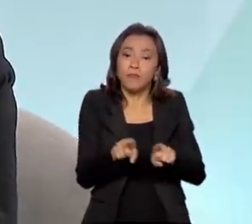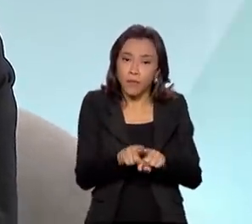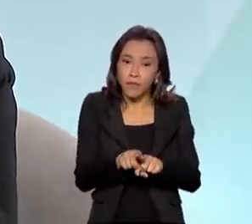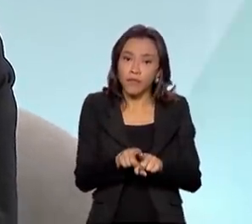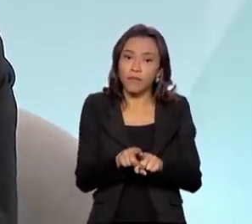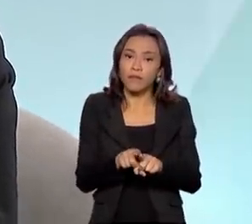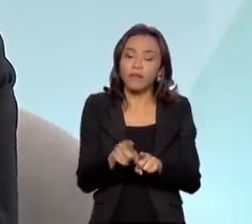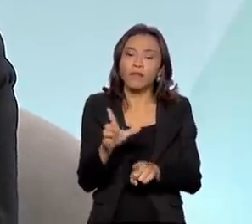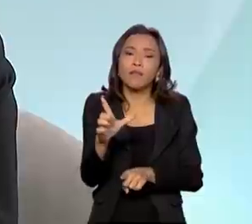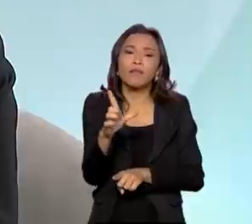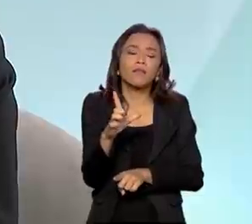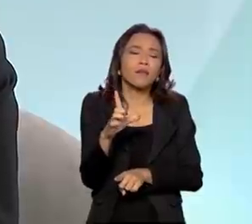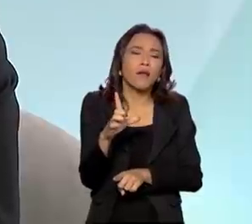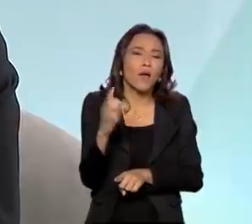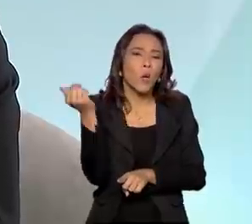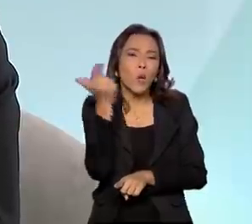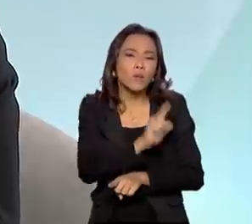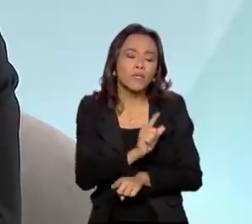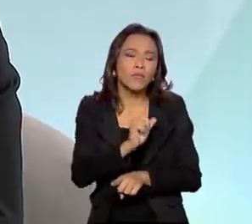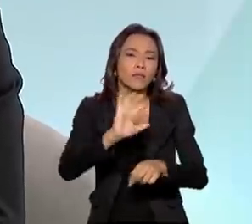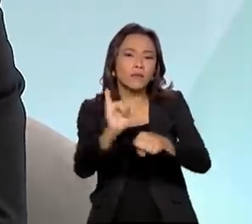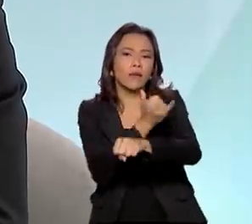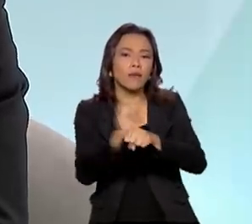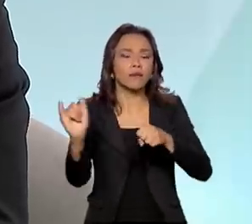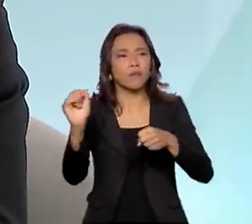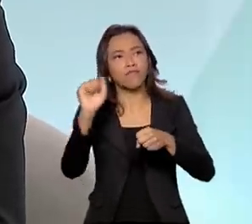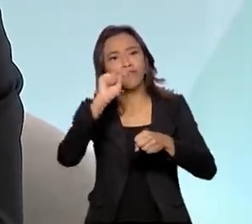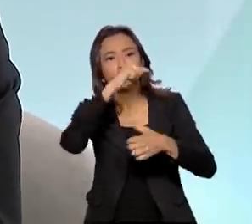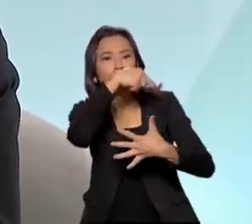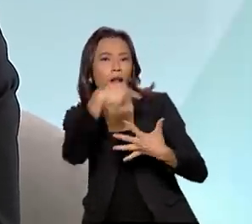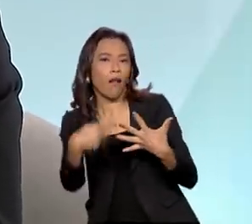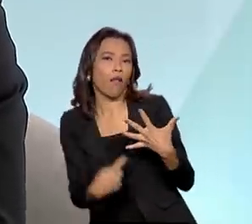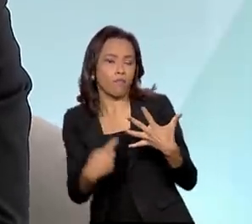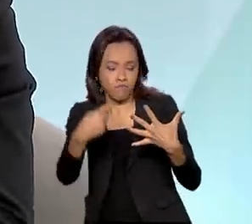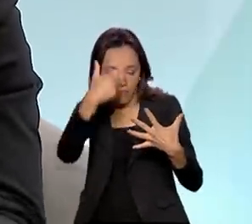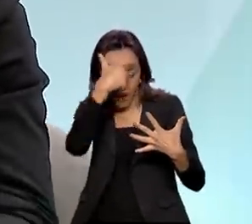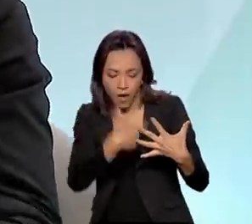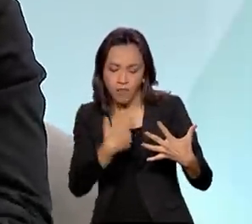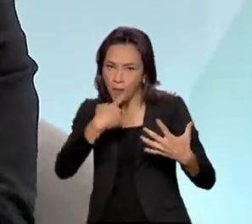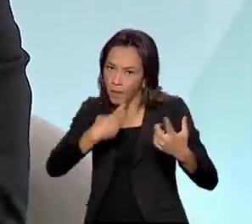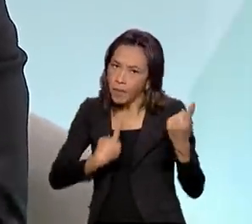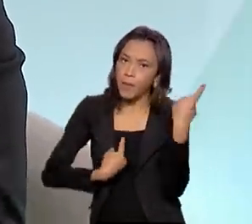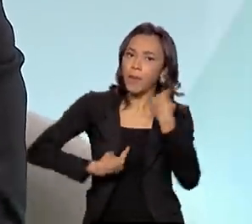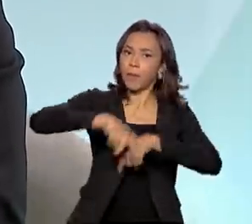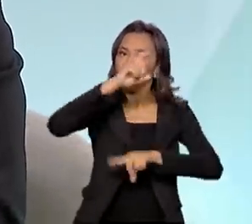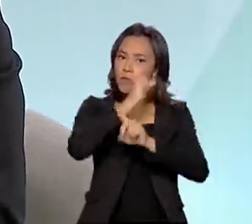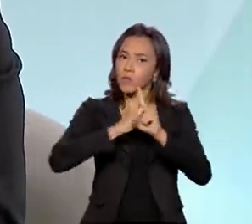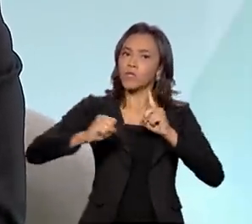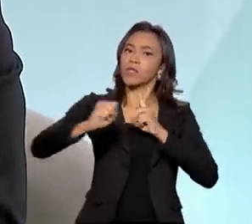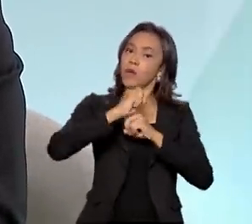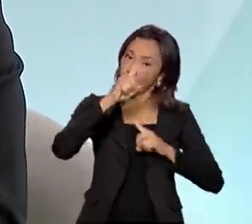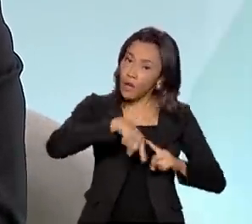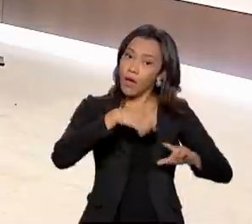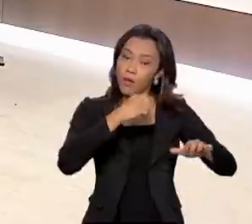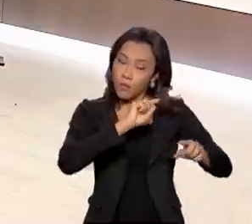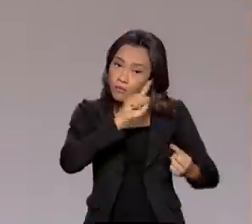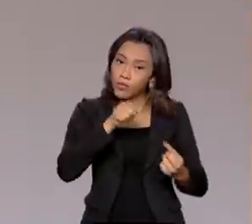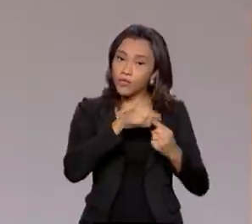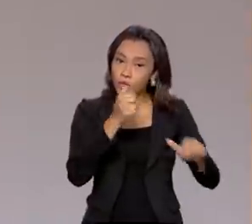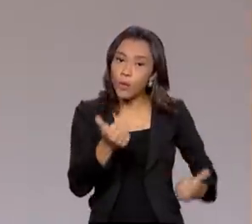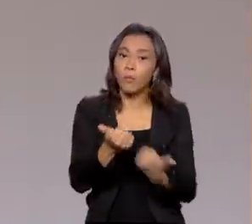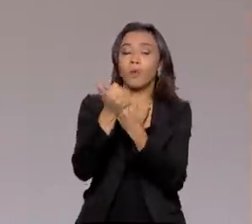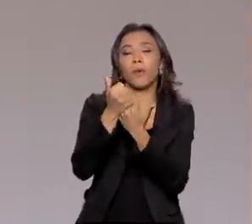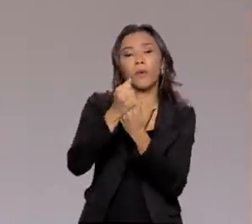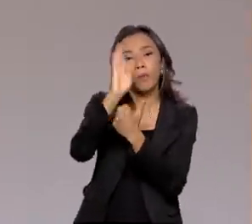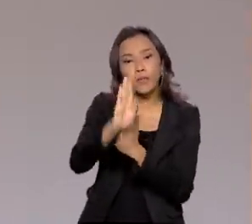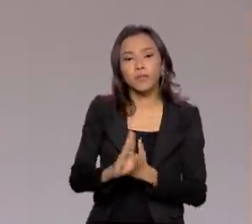ferramentas para que consiga a sua transformação social, que é o intuito do programa Auxílio Brasil. O ticket